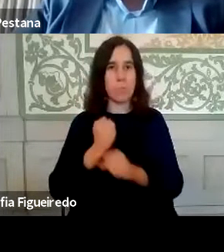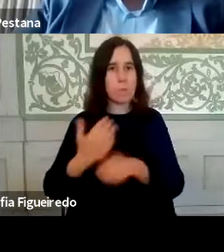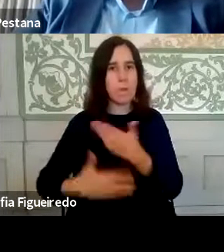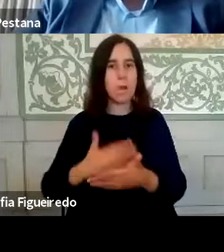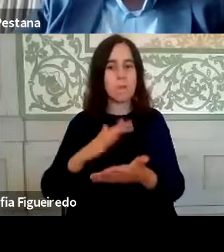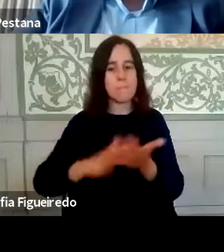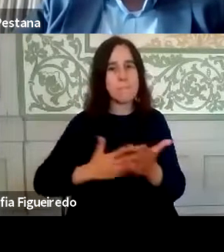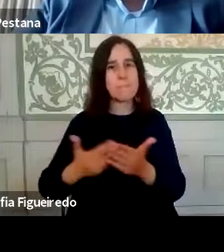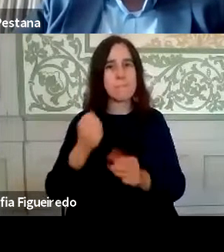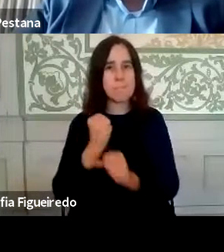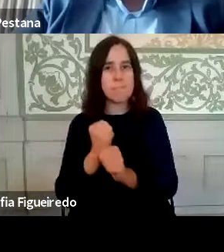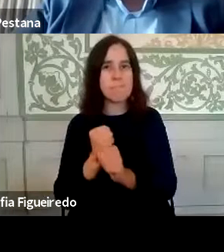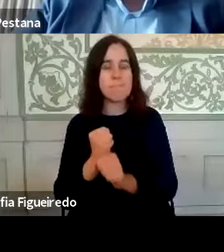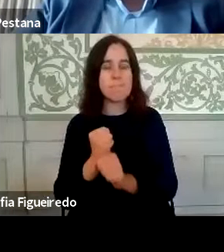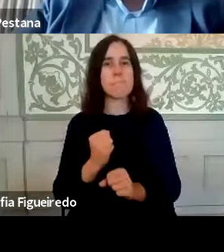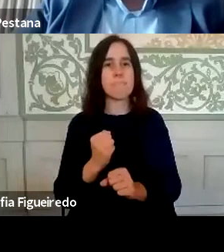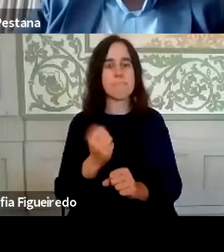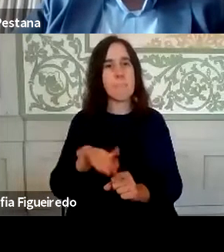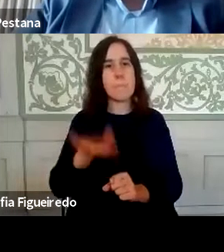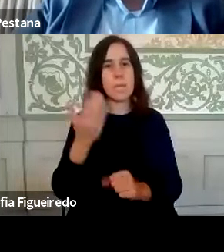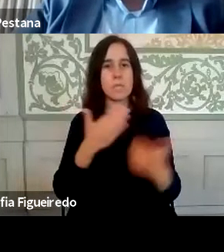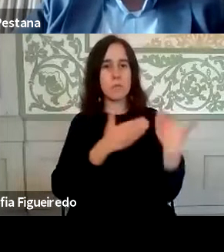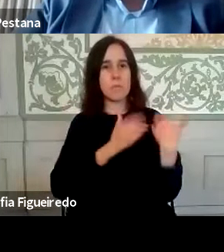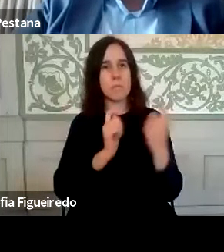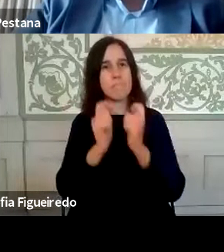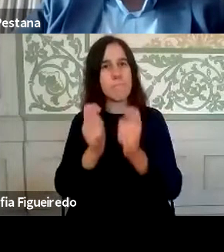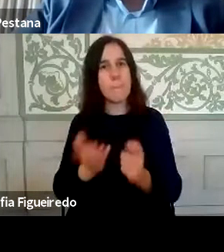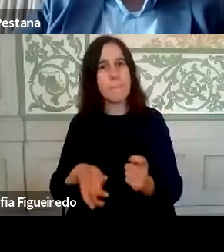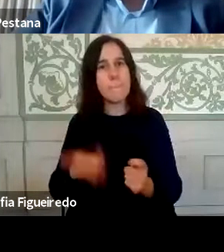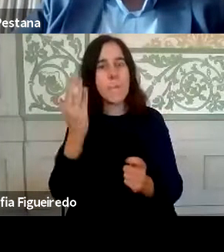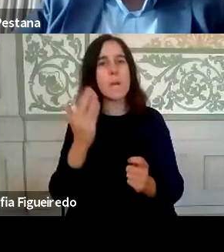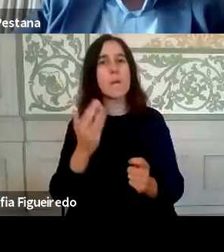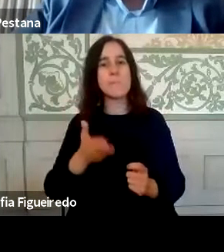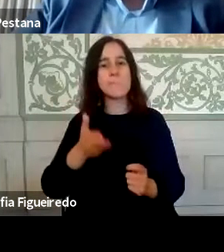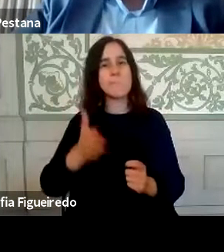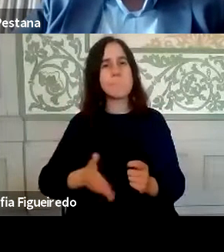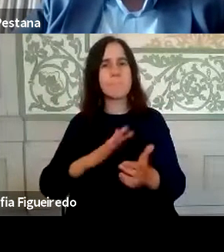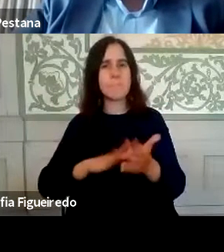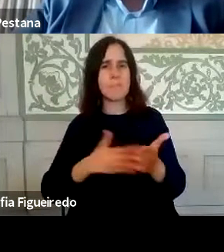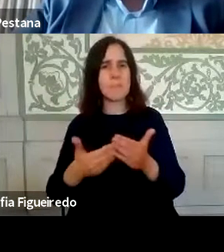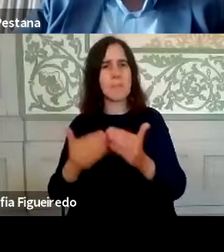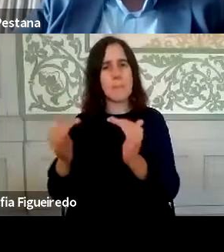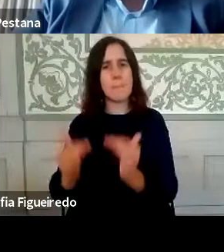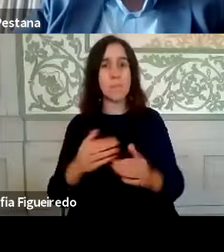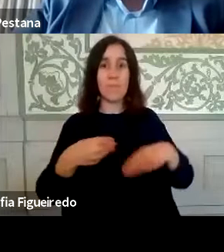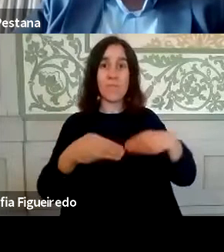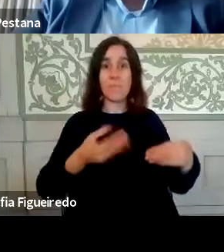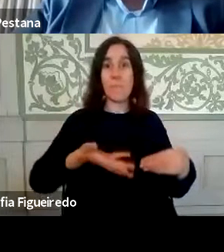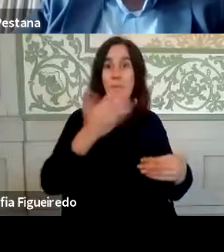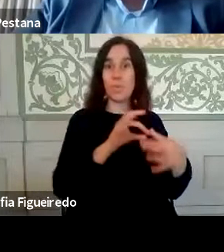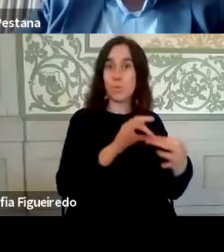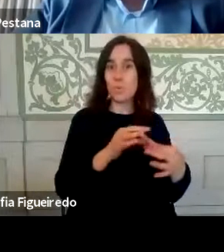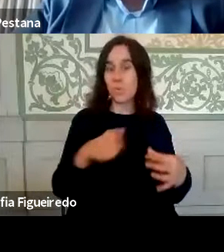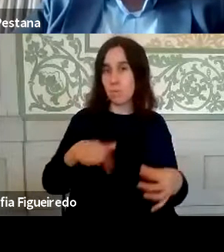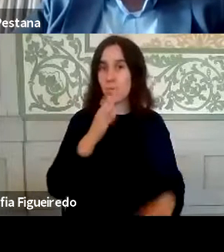trabalho, com uma maior responsabilização, com menos rigidez e uma maior flexibilidade na colaboração, também já foi dito